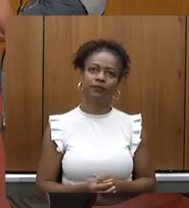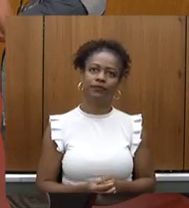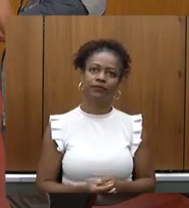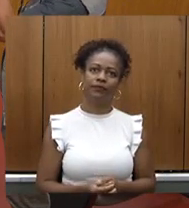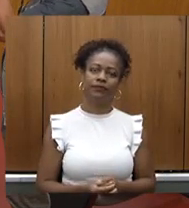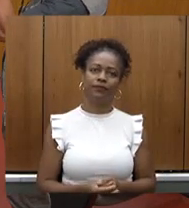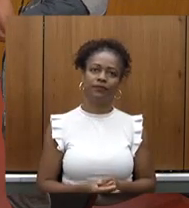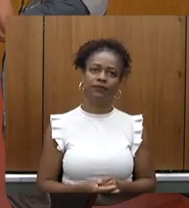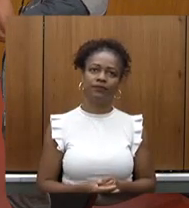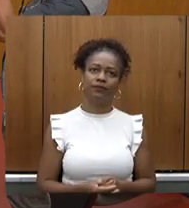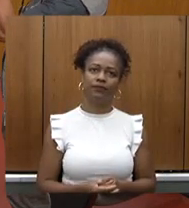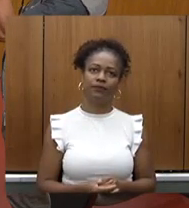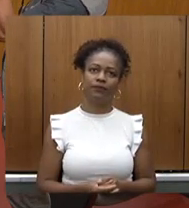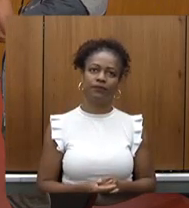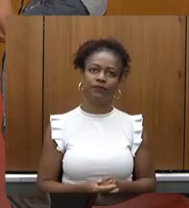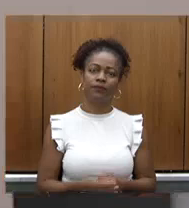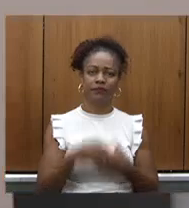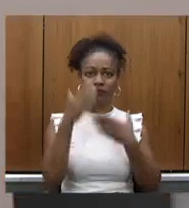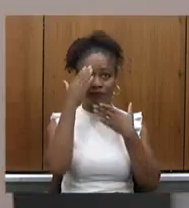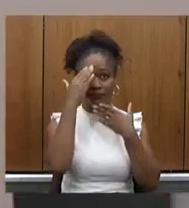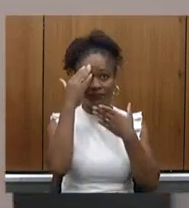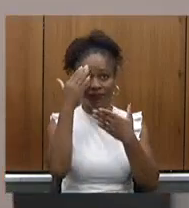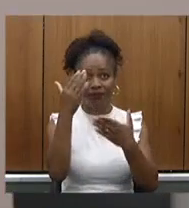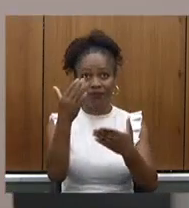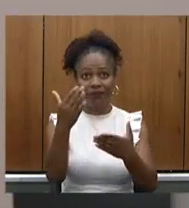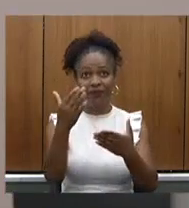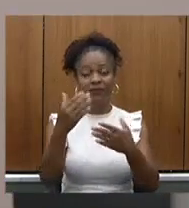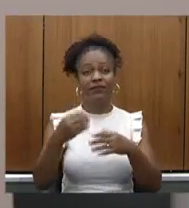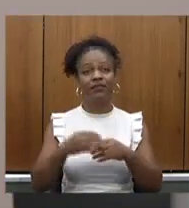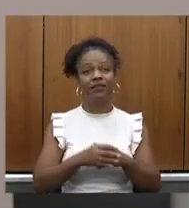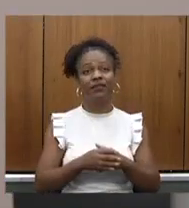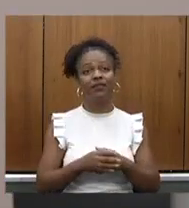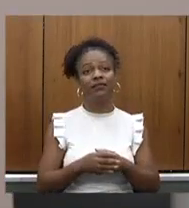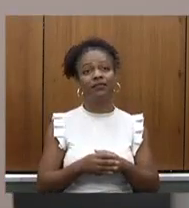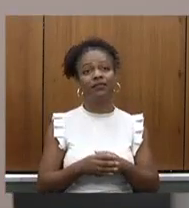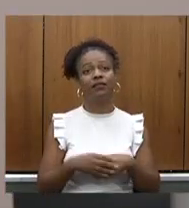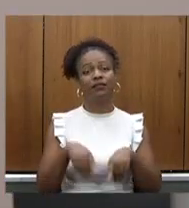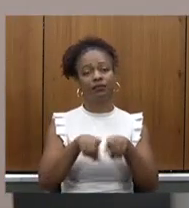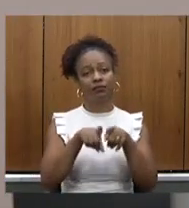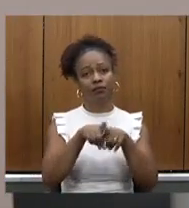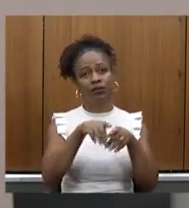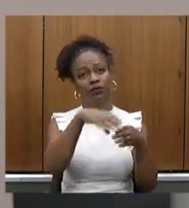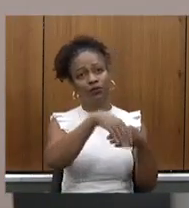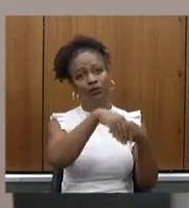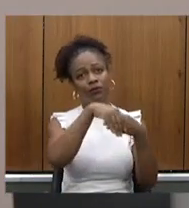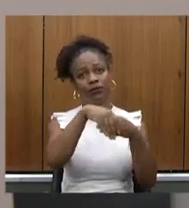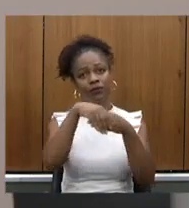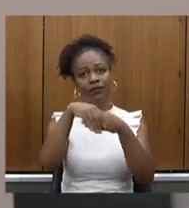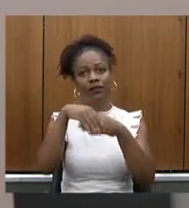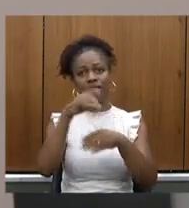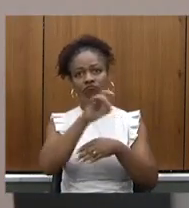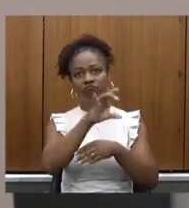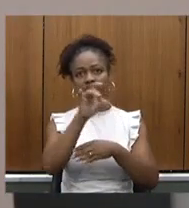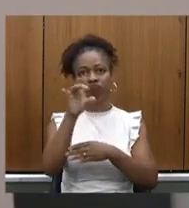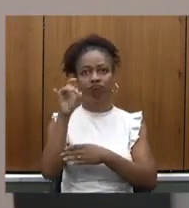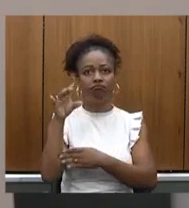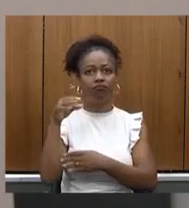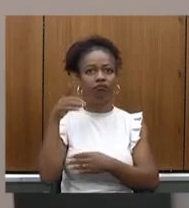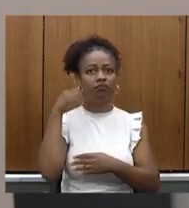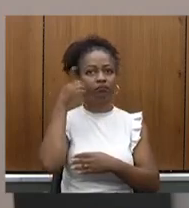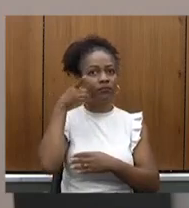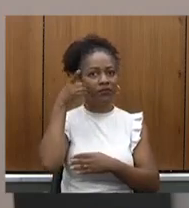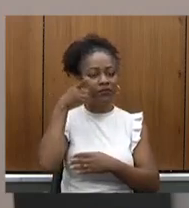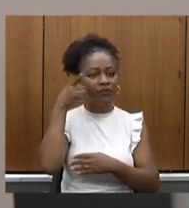bem para ter certeza agradecer pela oportunidade e cumprimentar nossos deputados deputado então João Vítor mesma